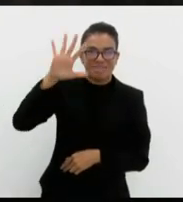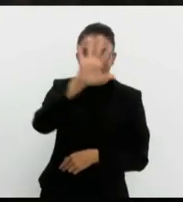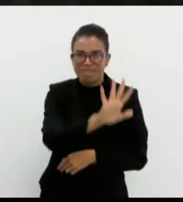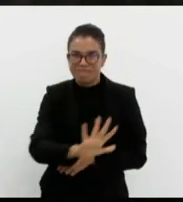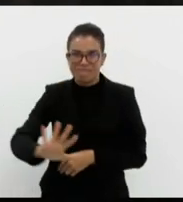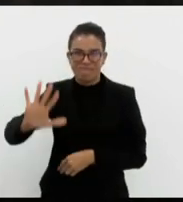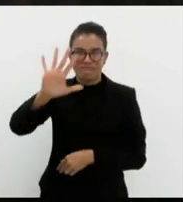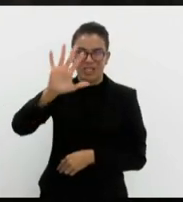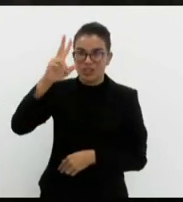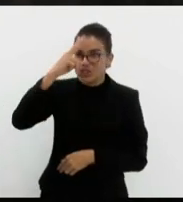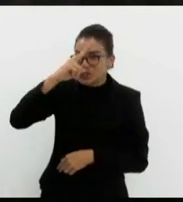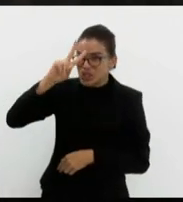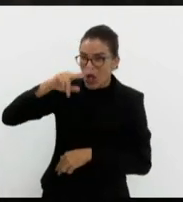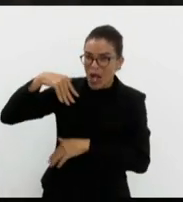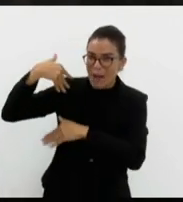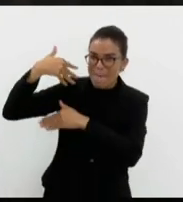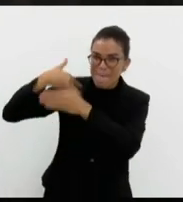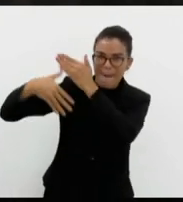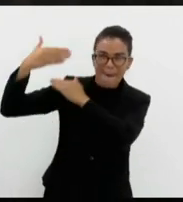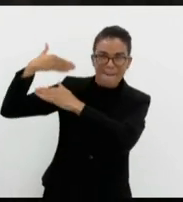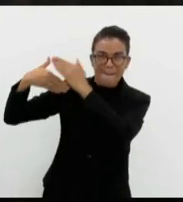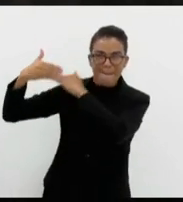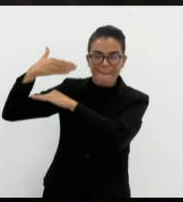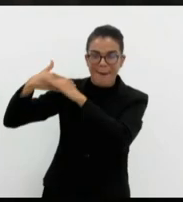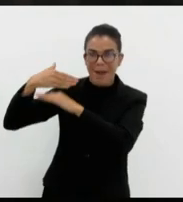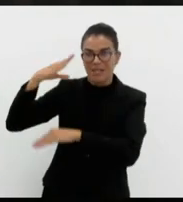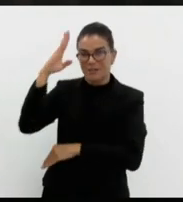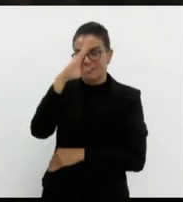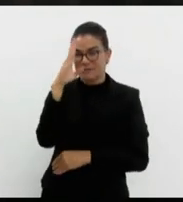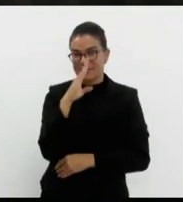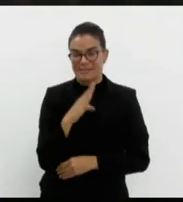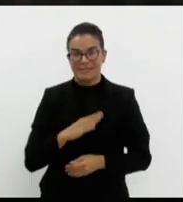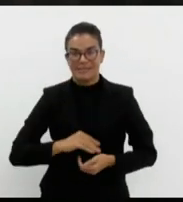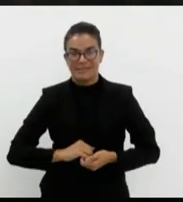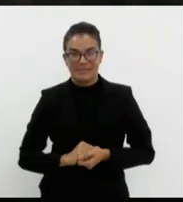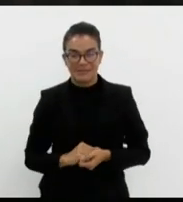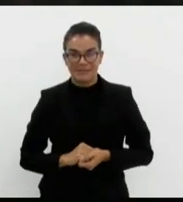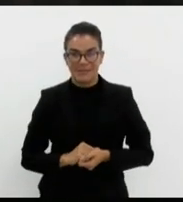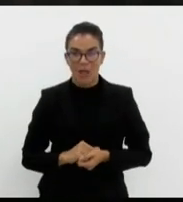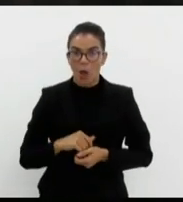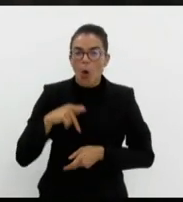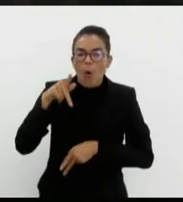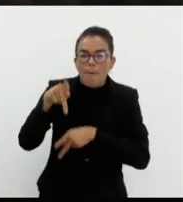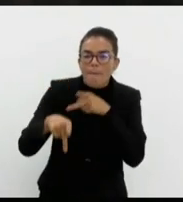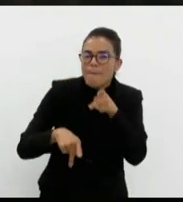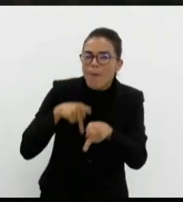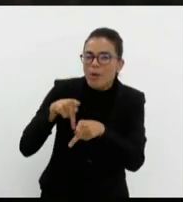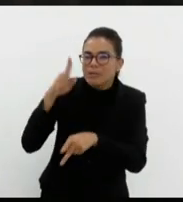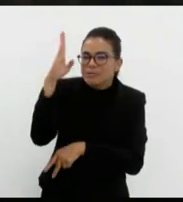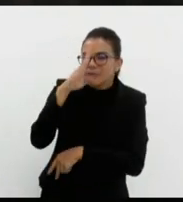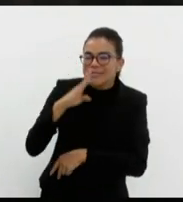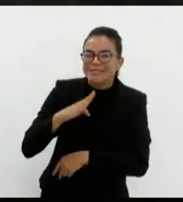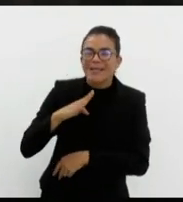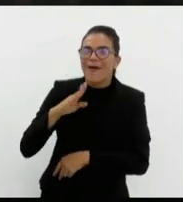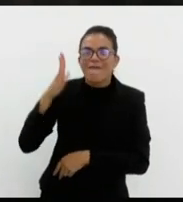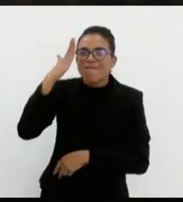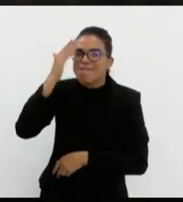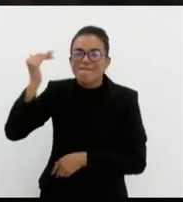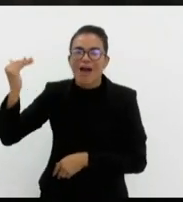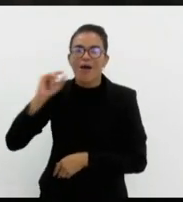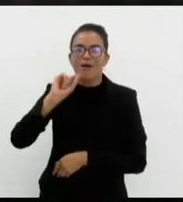como reconhecidamente é uma nação solidária e amiga